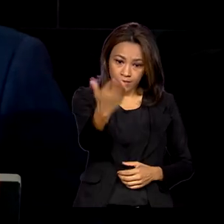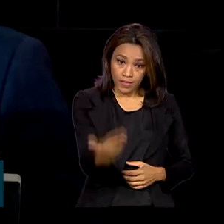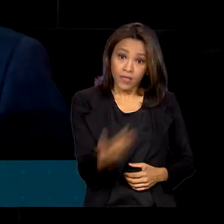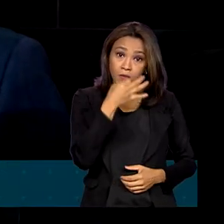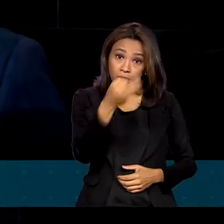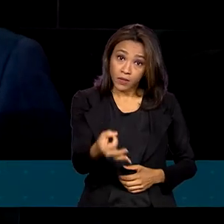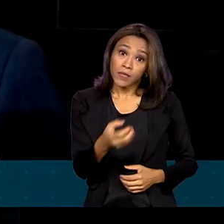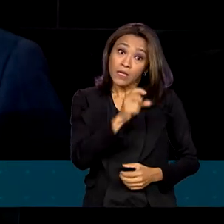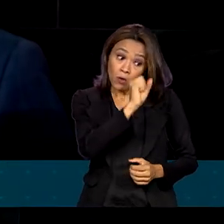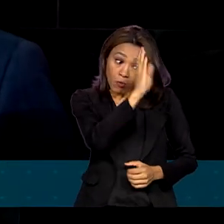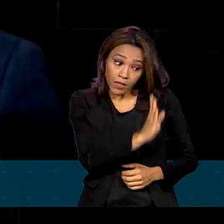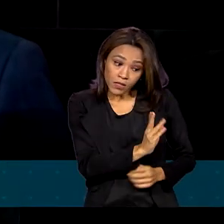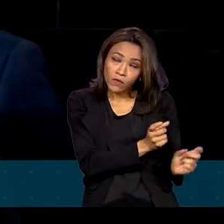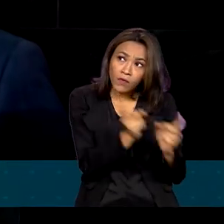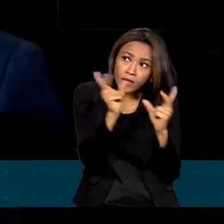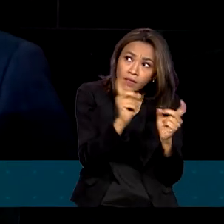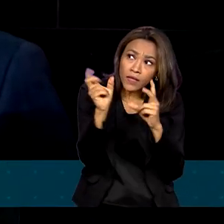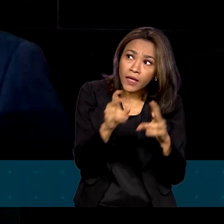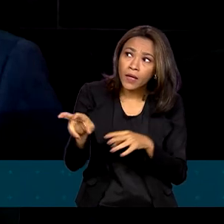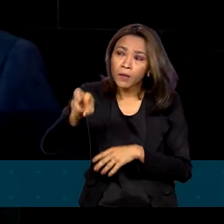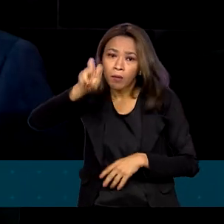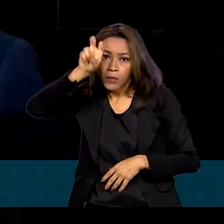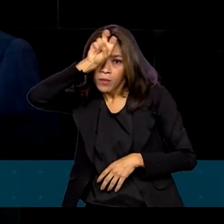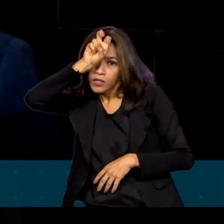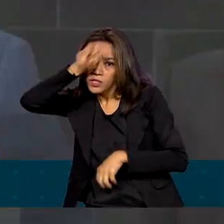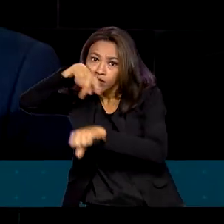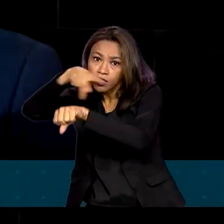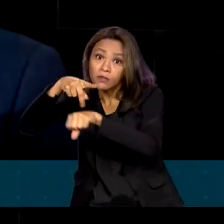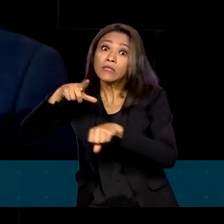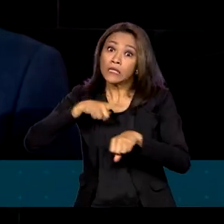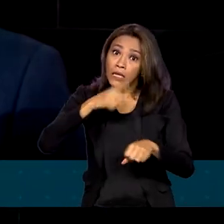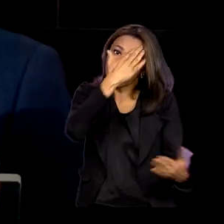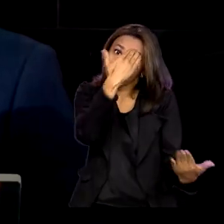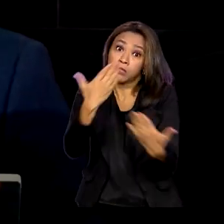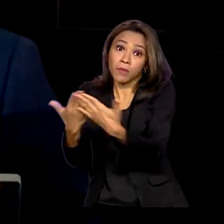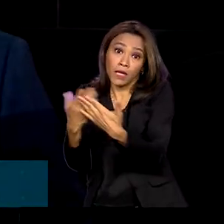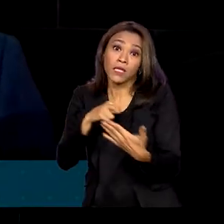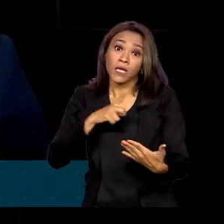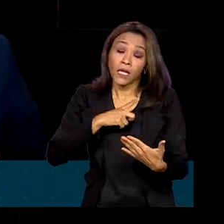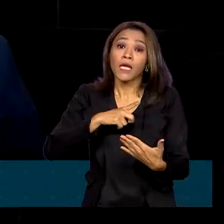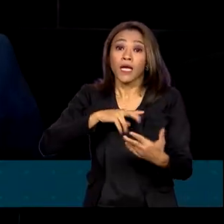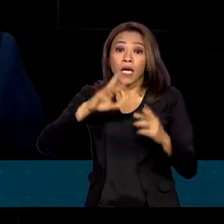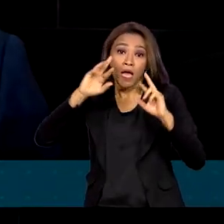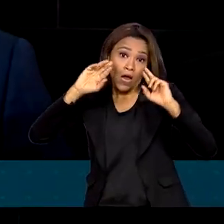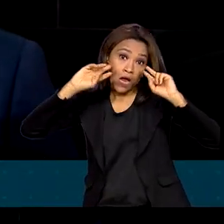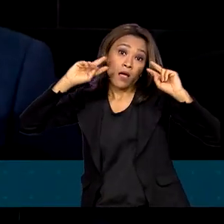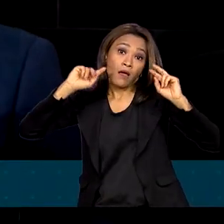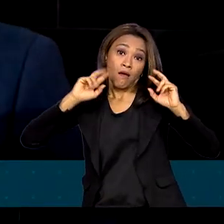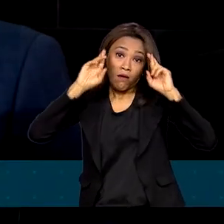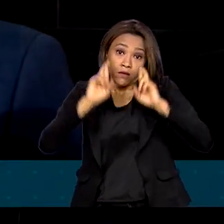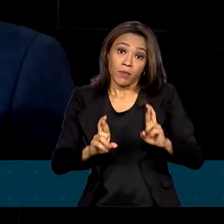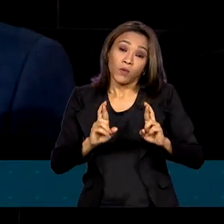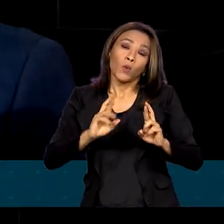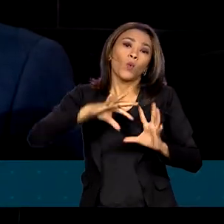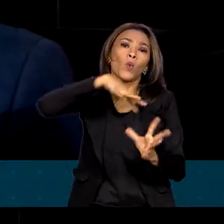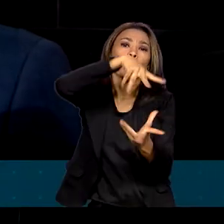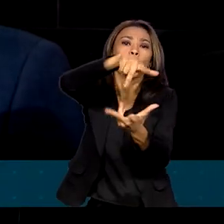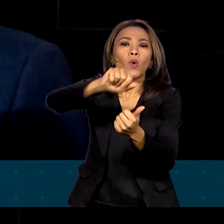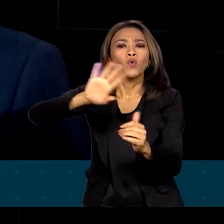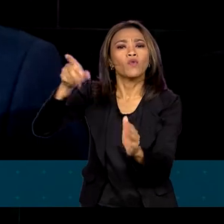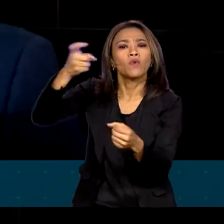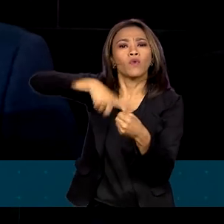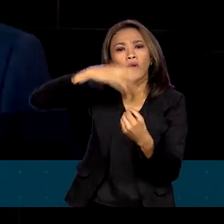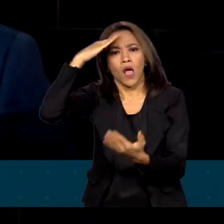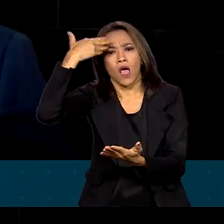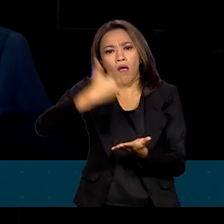exportar para o Egito, significa que tem qualidade, tem credibilidade, tem respeito. O mundo voltou a acreditar no Brasil, as oportunidades de emprego vão acontecer